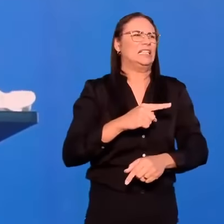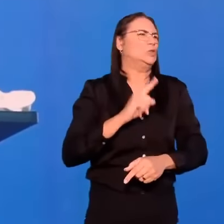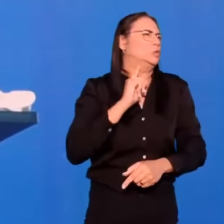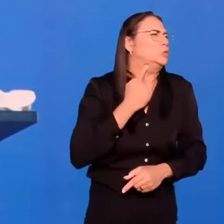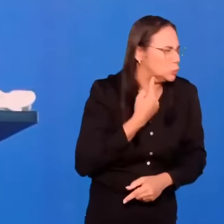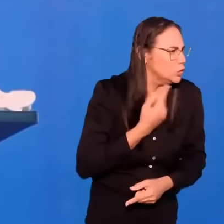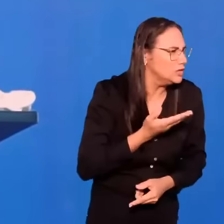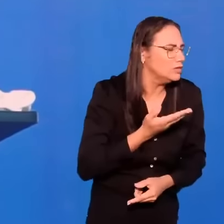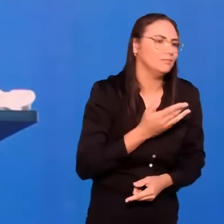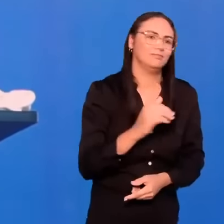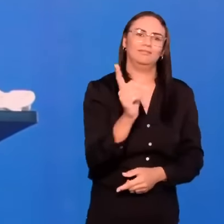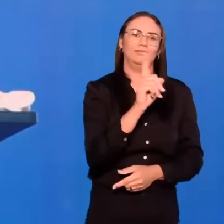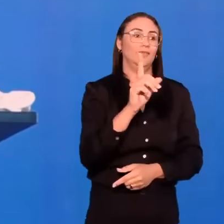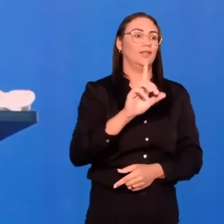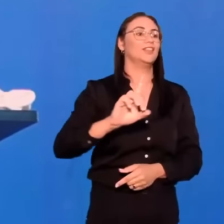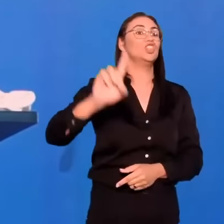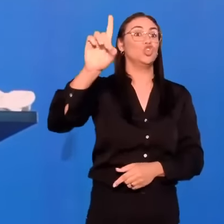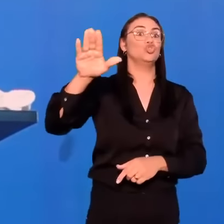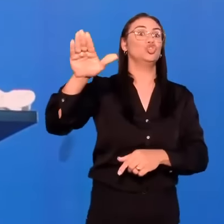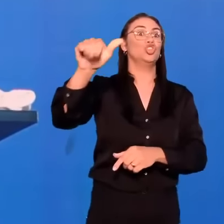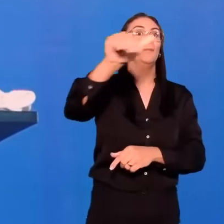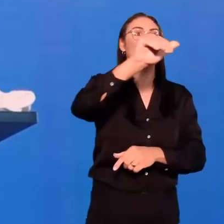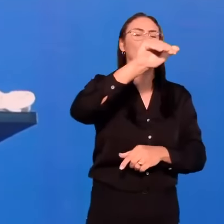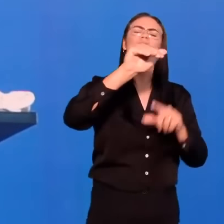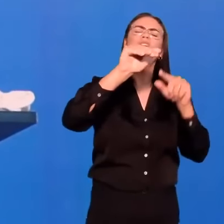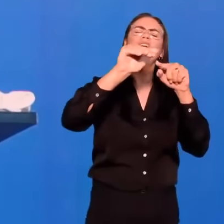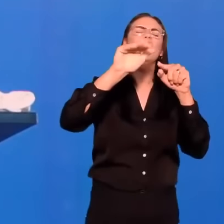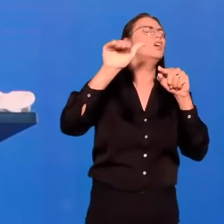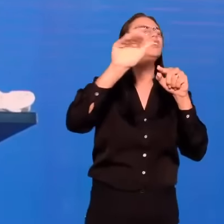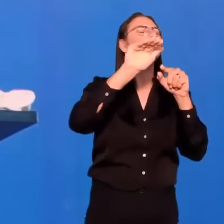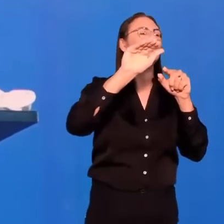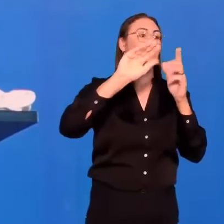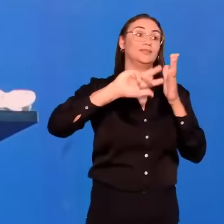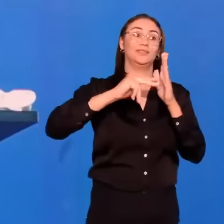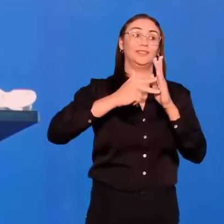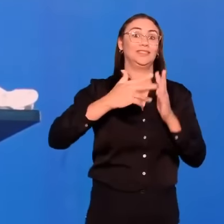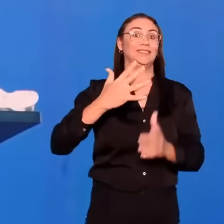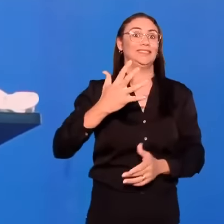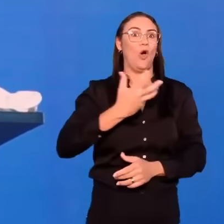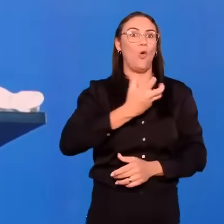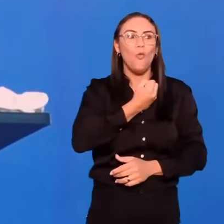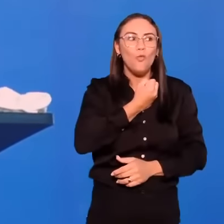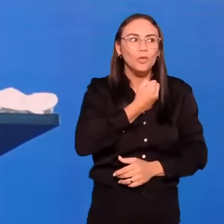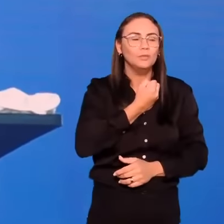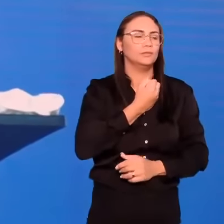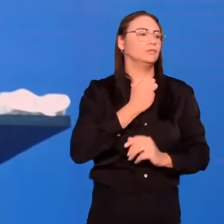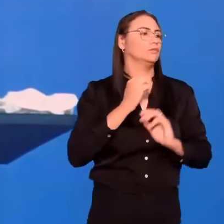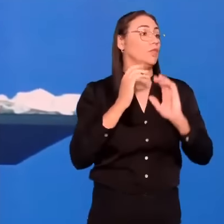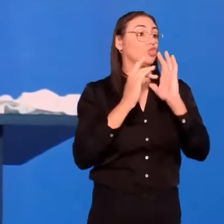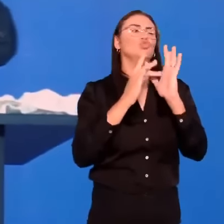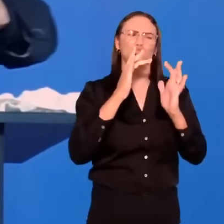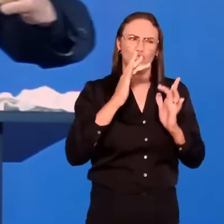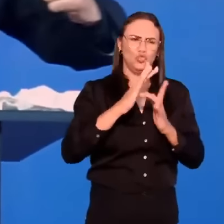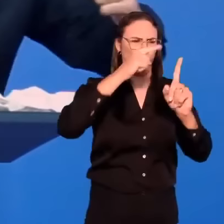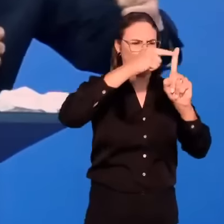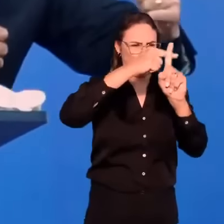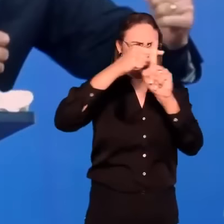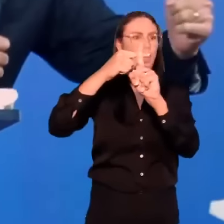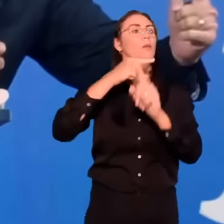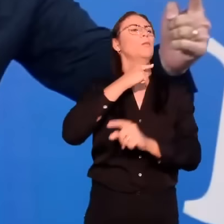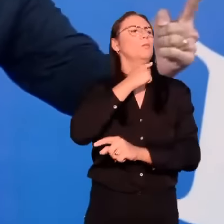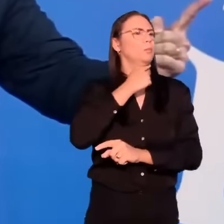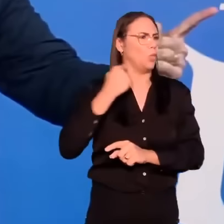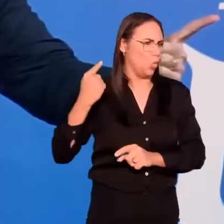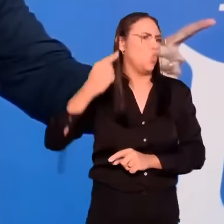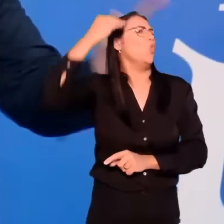de salvou. Cristo morreu na cruz. Não só para nos livrar da